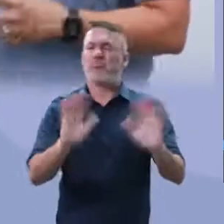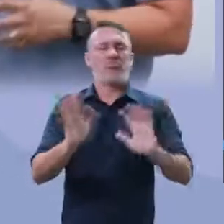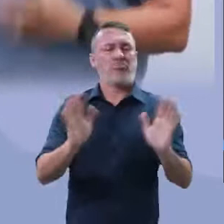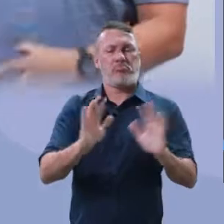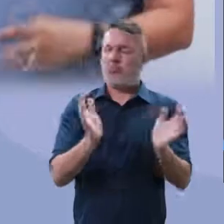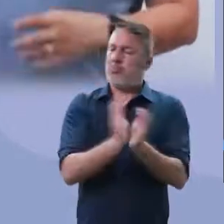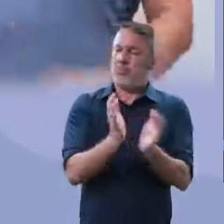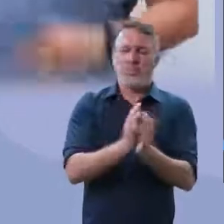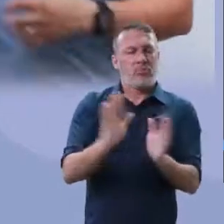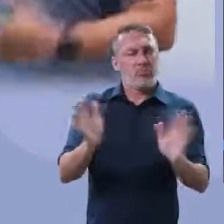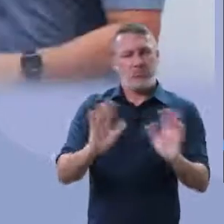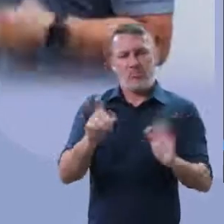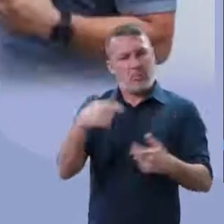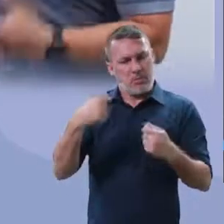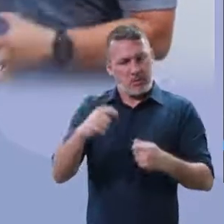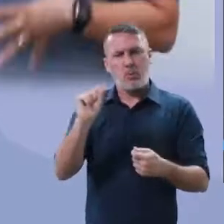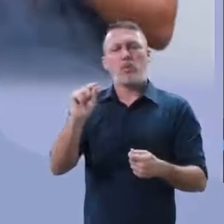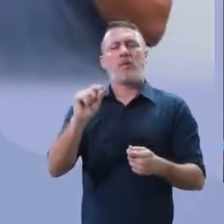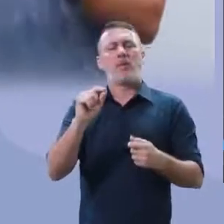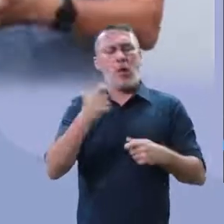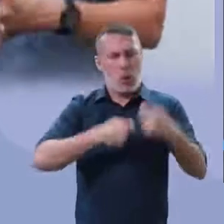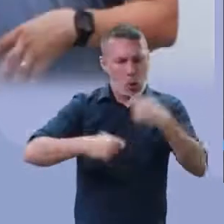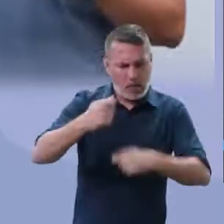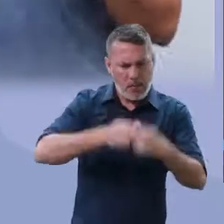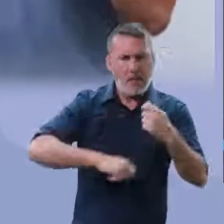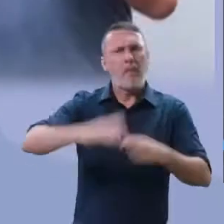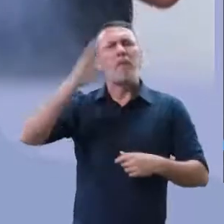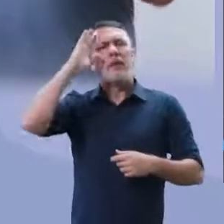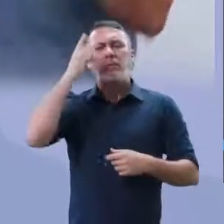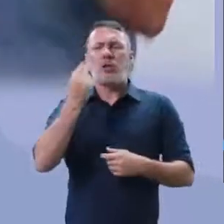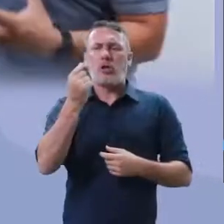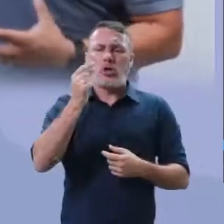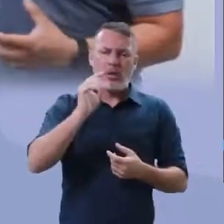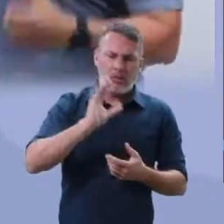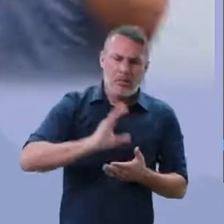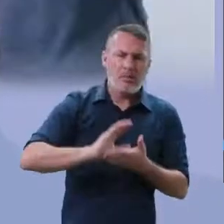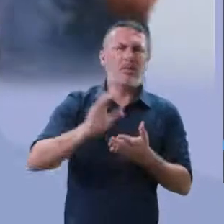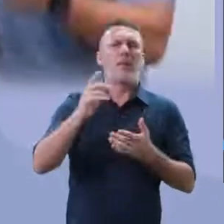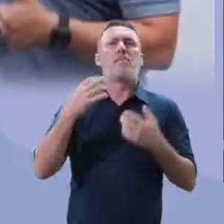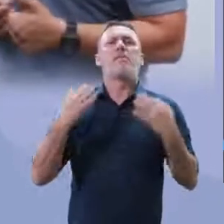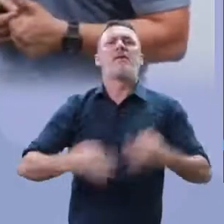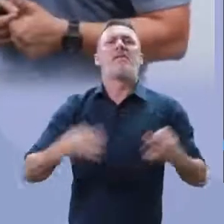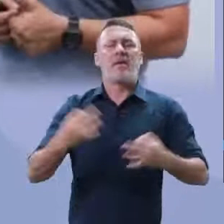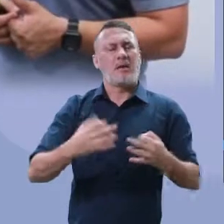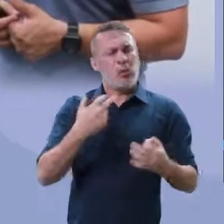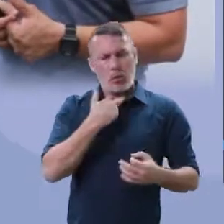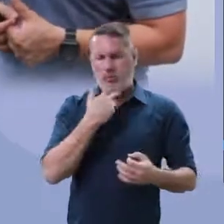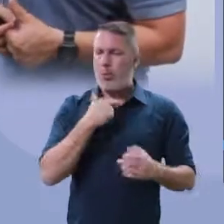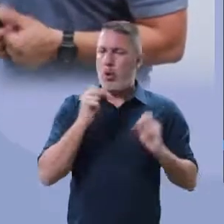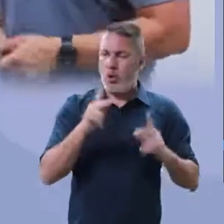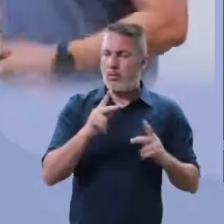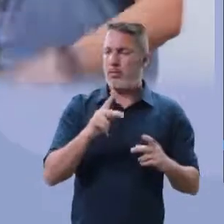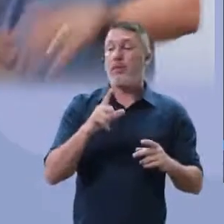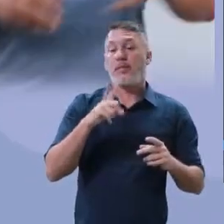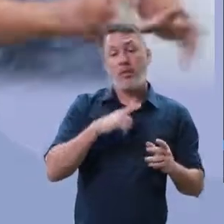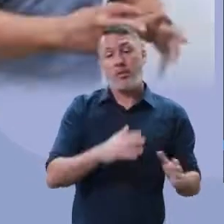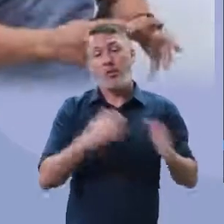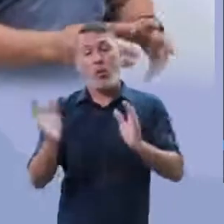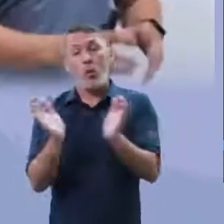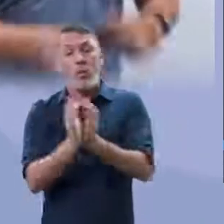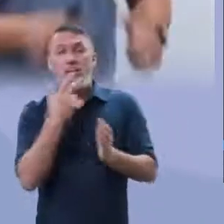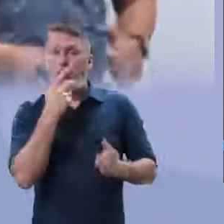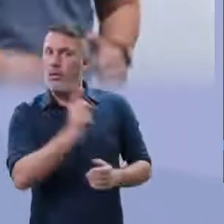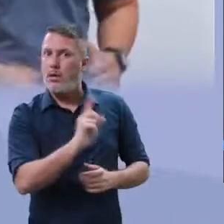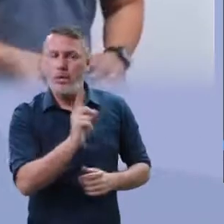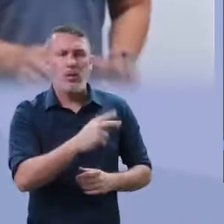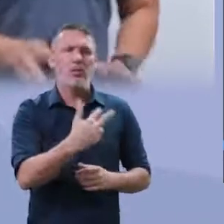falava, não, nós precisamos continuar com a economia, nós precisamos manter a economia, perfeito, estava certo. e um